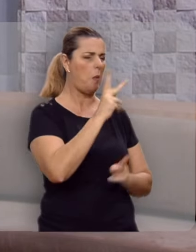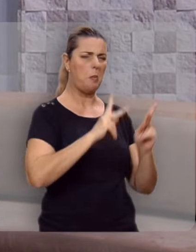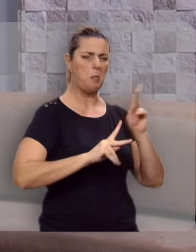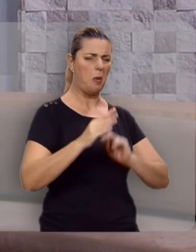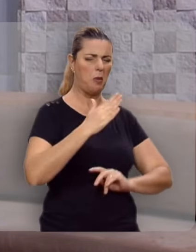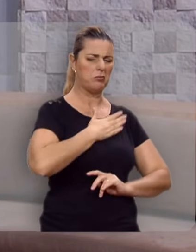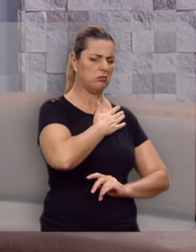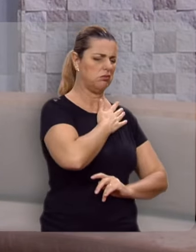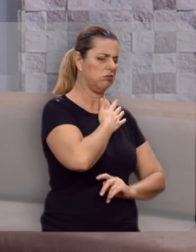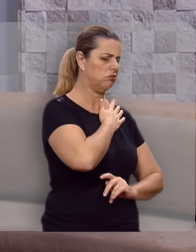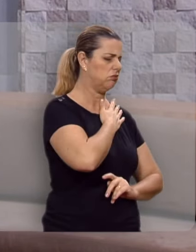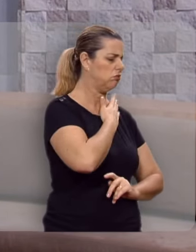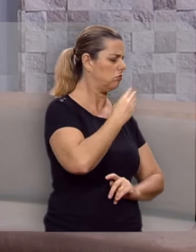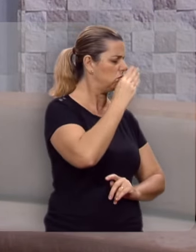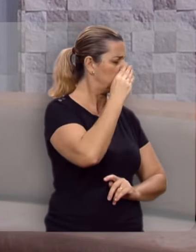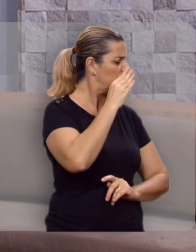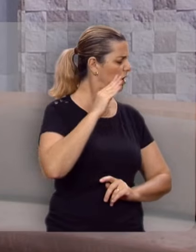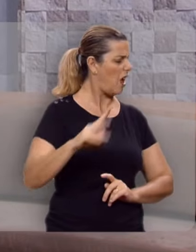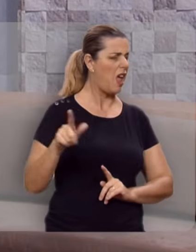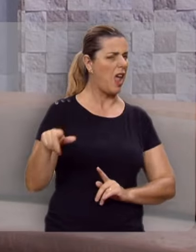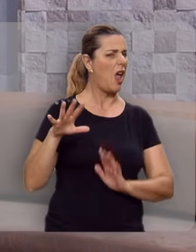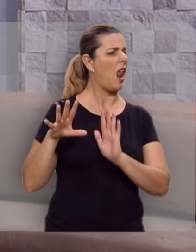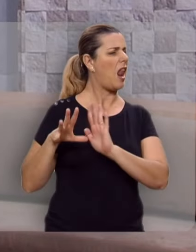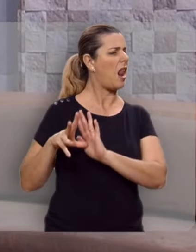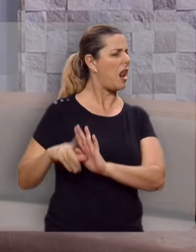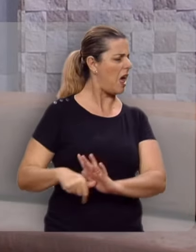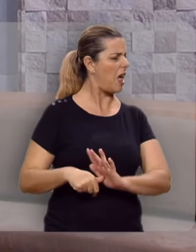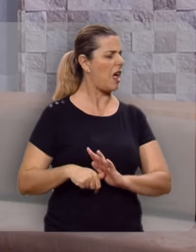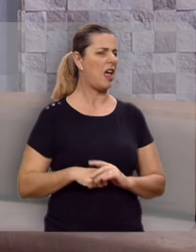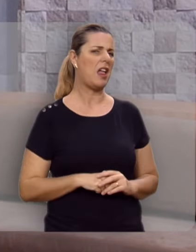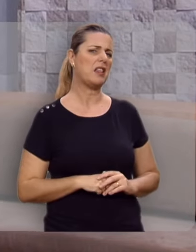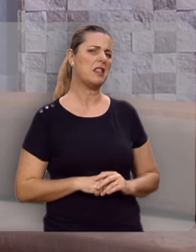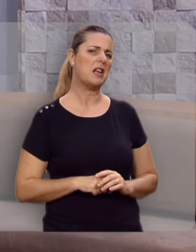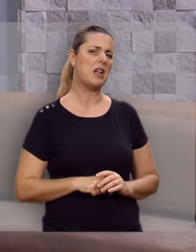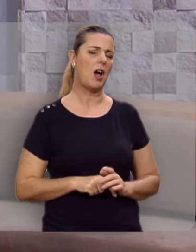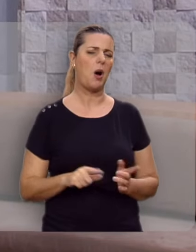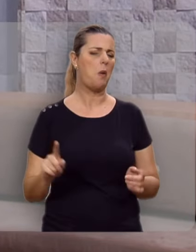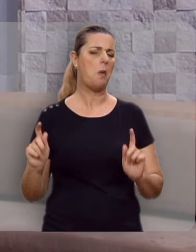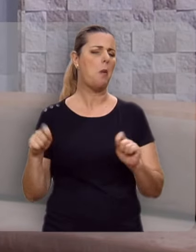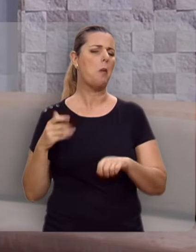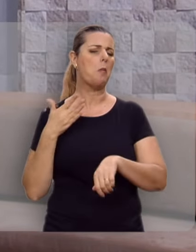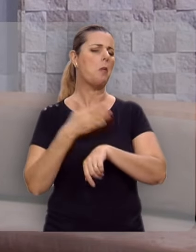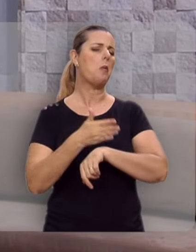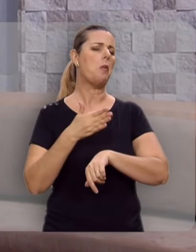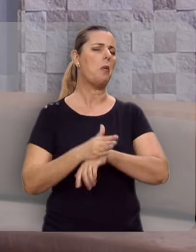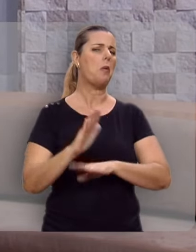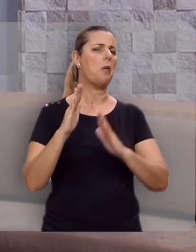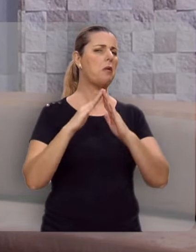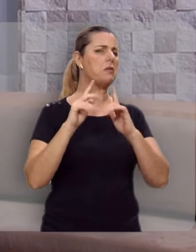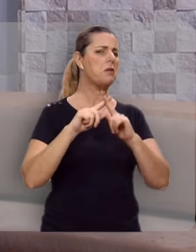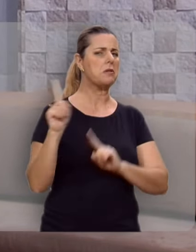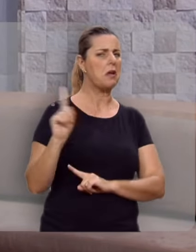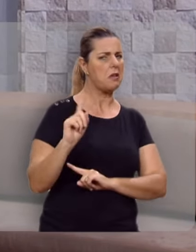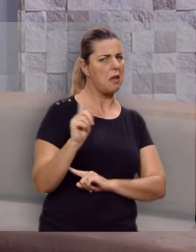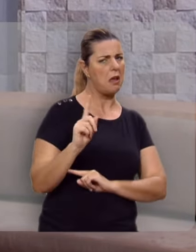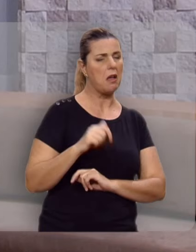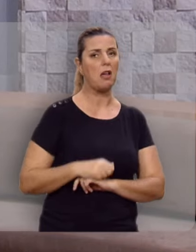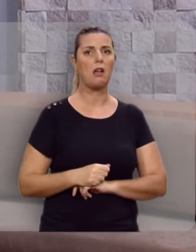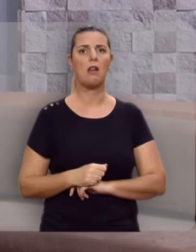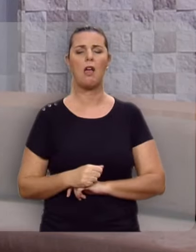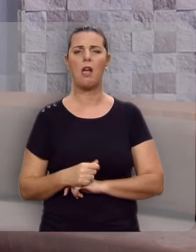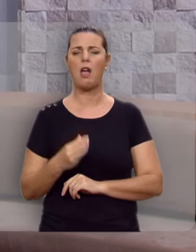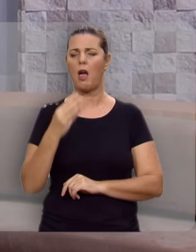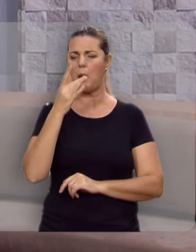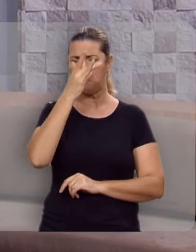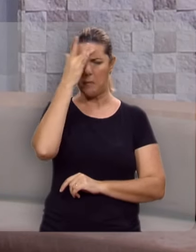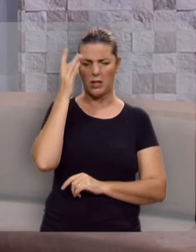Era uma pessoa que era vista como um ladrão e não podia sequer frequentar a sinagoga. Era um